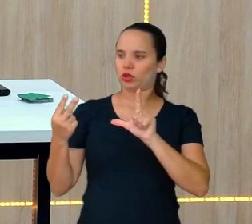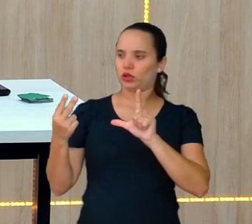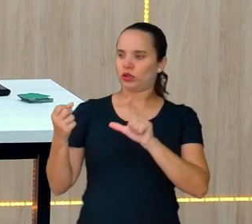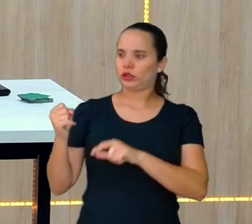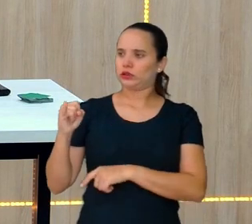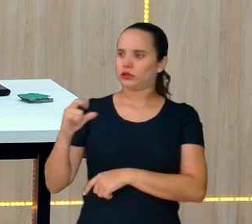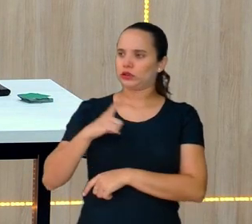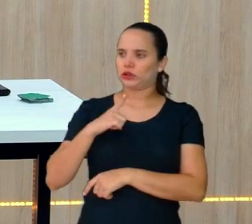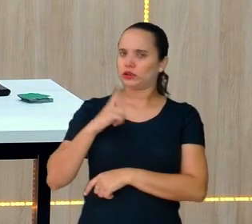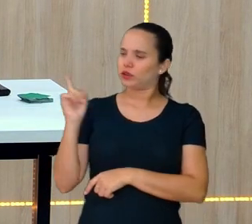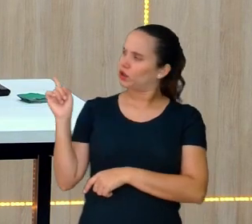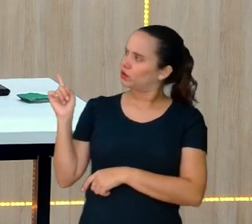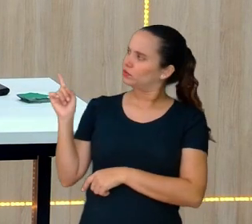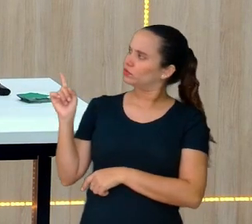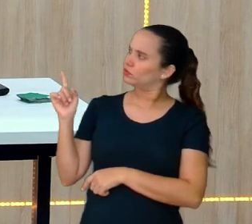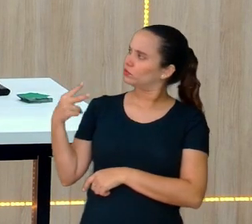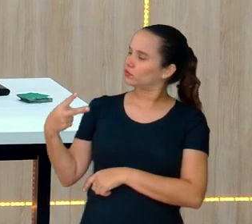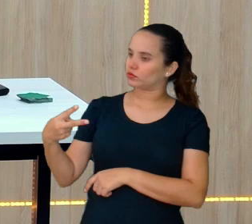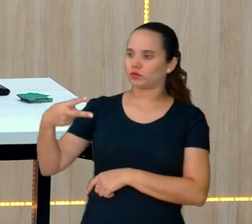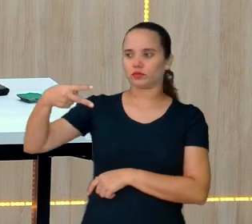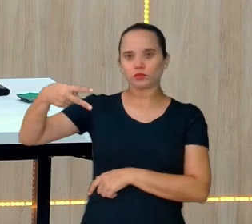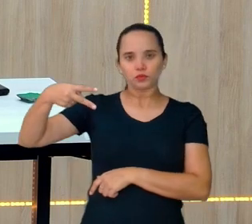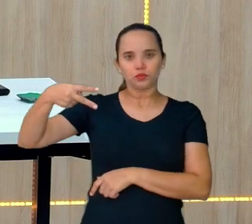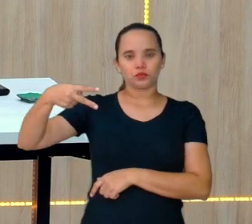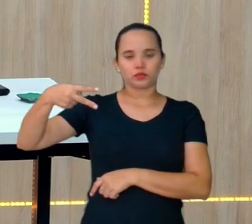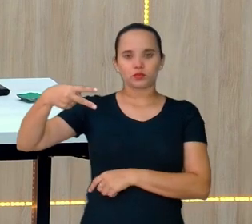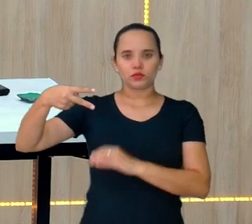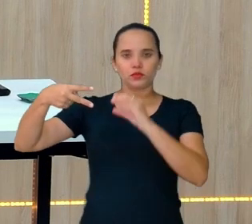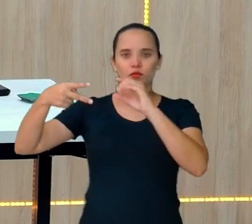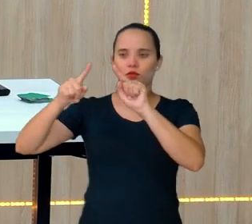Traz para a mesa. Se aqui tem 2,